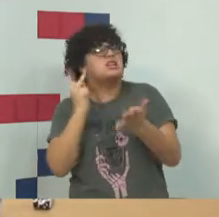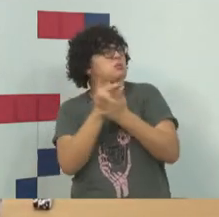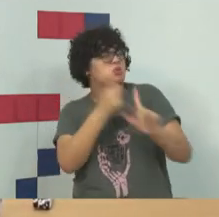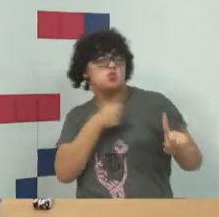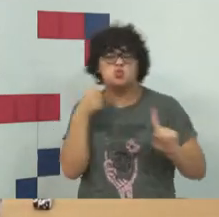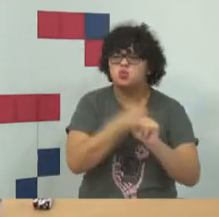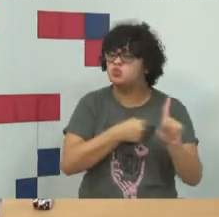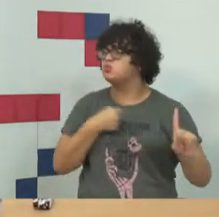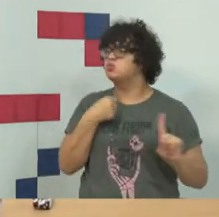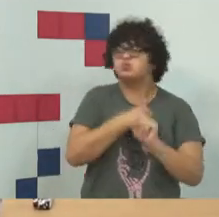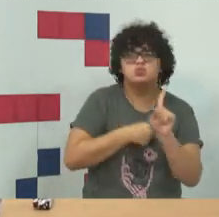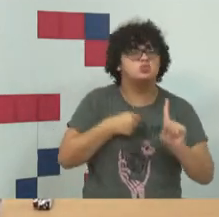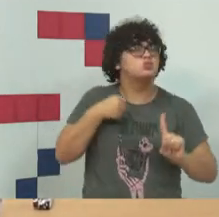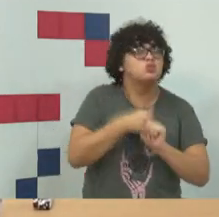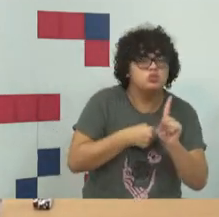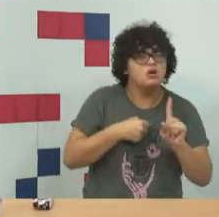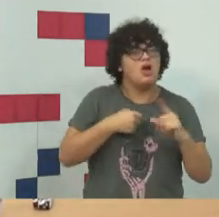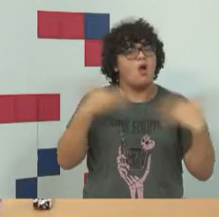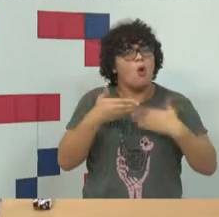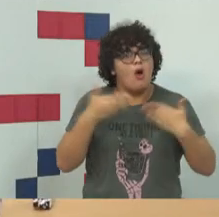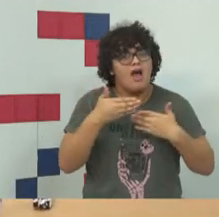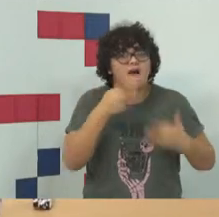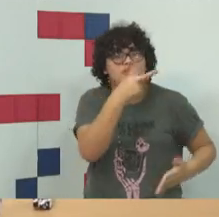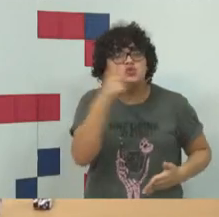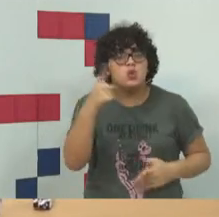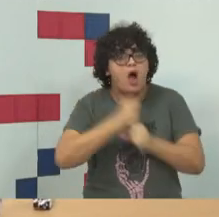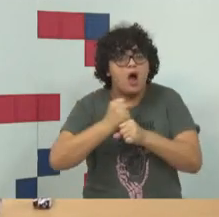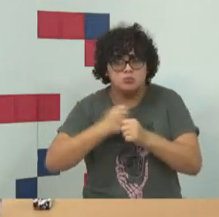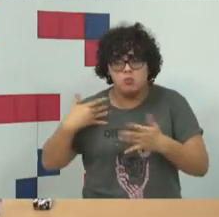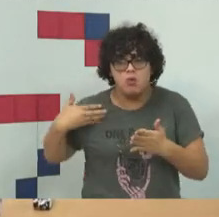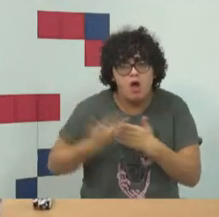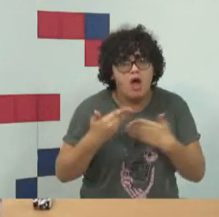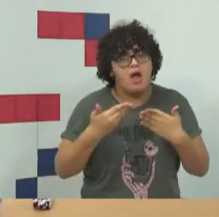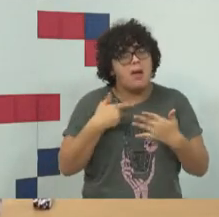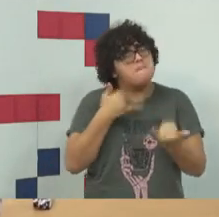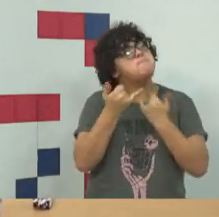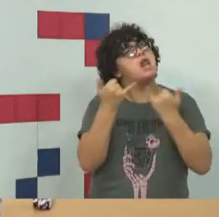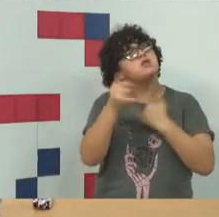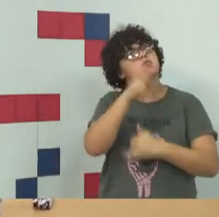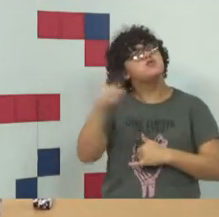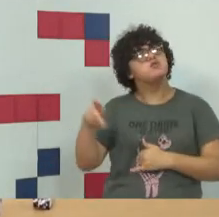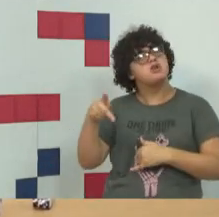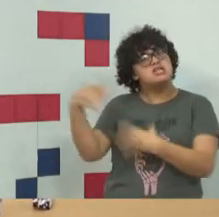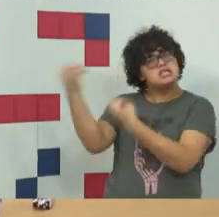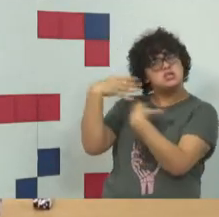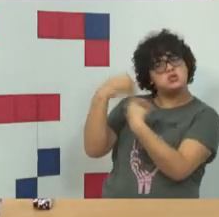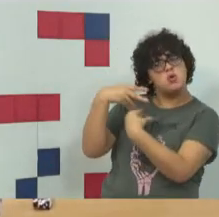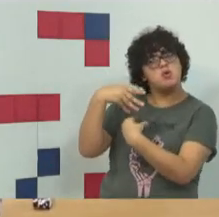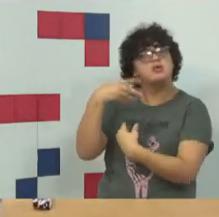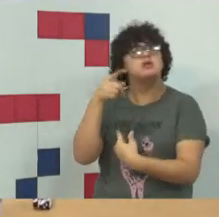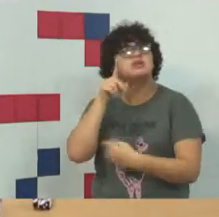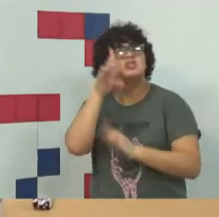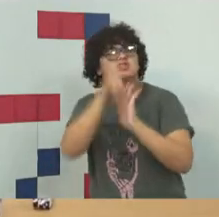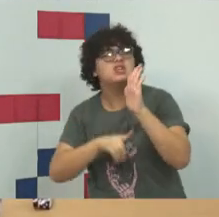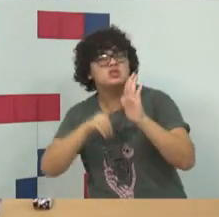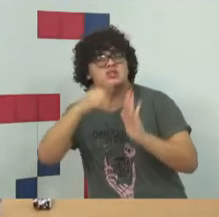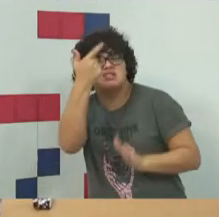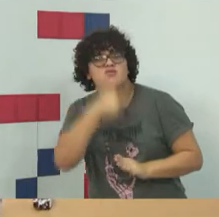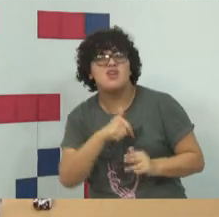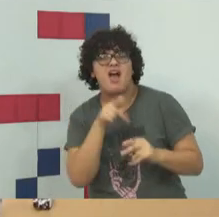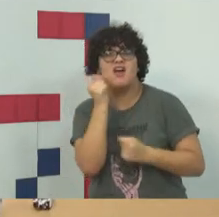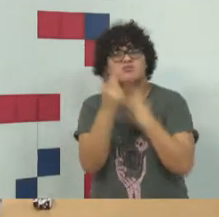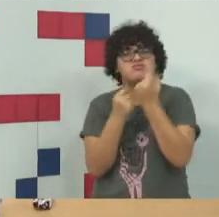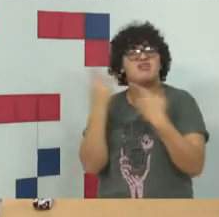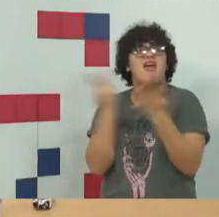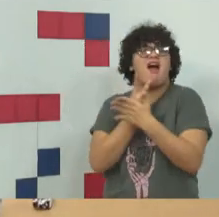o direito. E hoje eu digo, 21 anos depois, que me parece que o meu professor de direito civil e os meus professores lá de trás estavam errados em